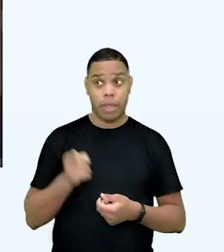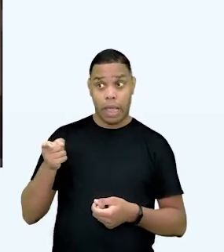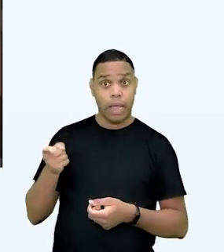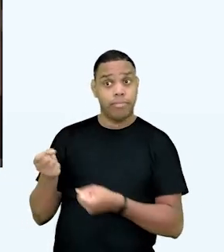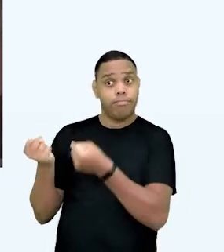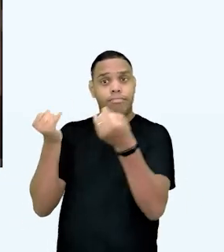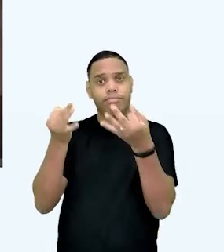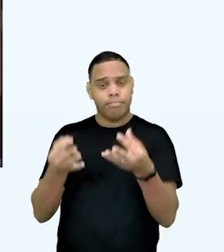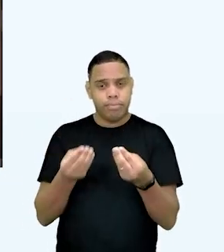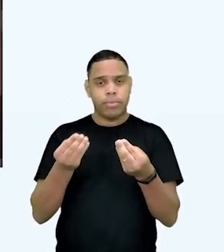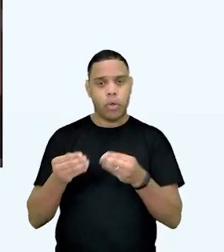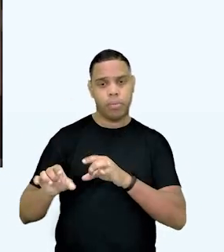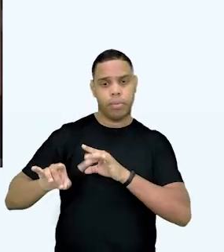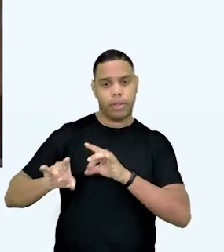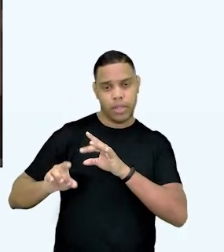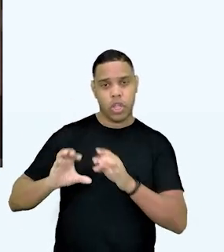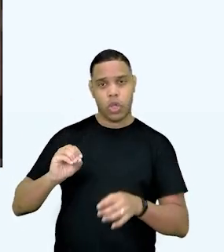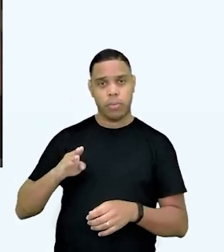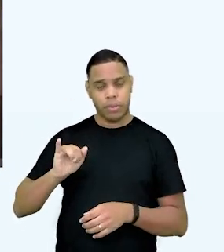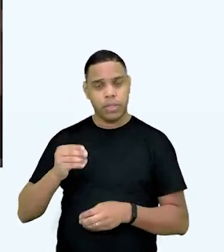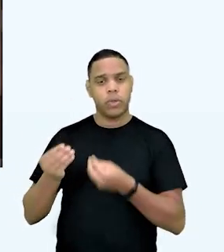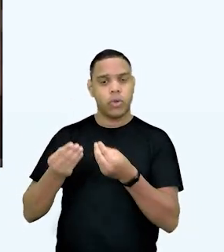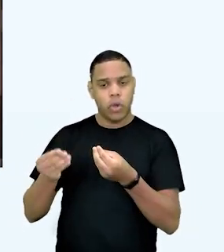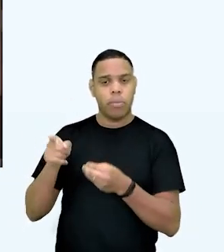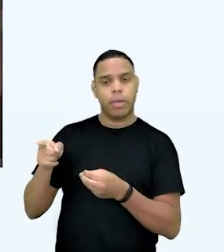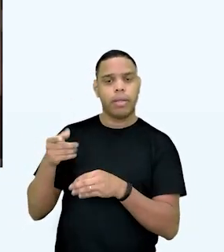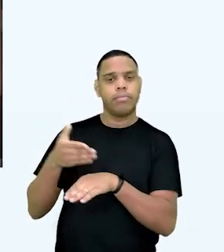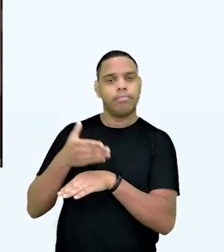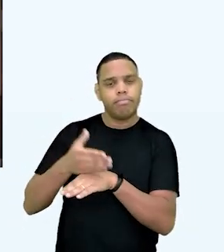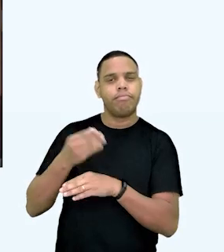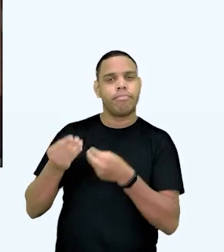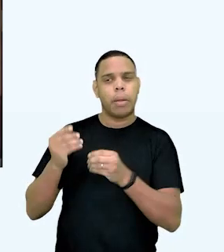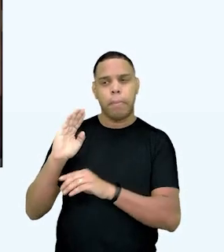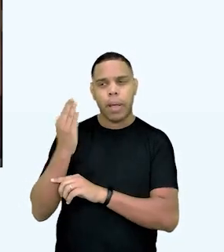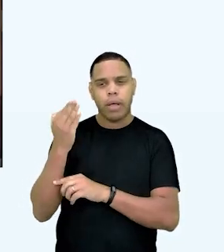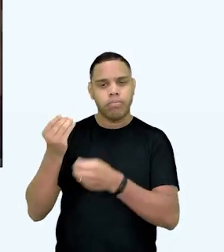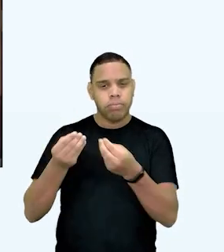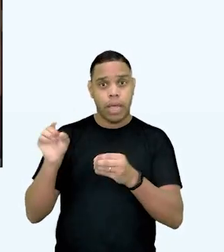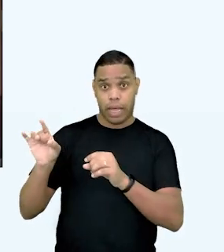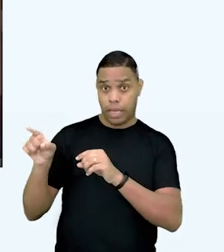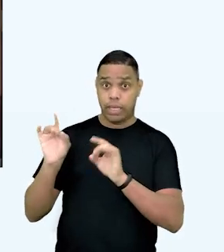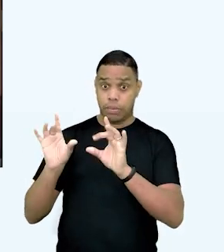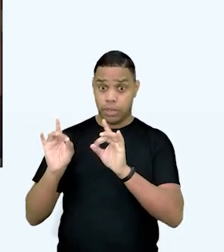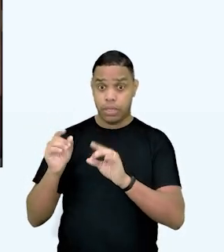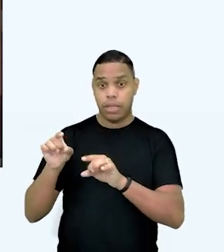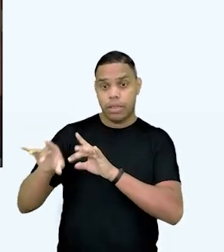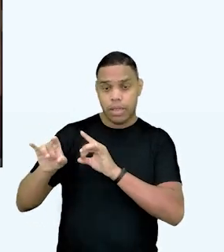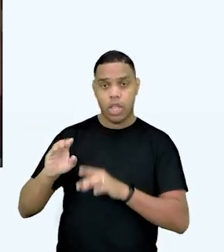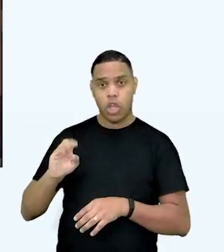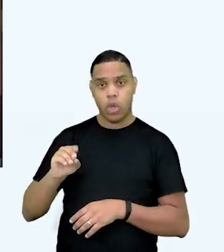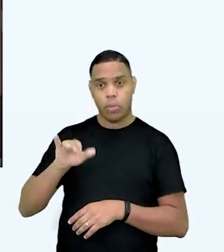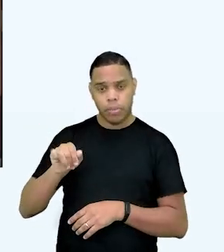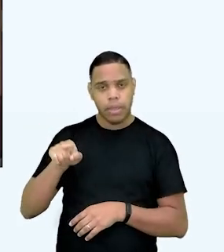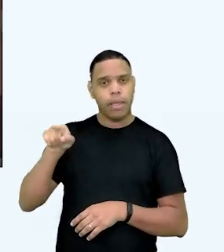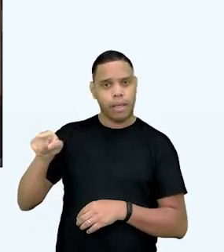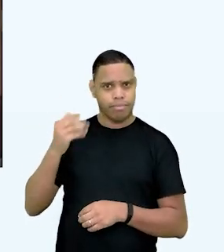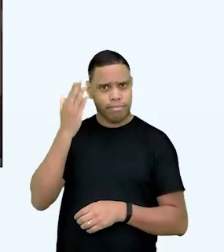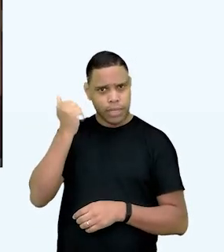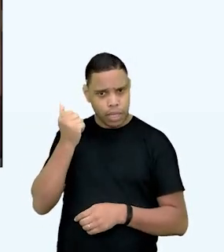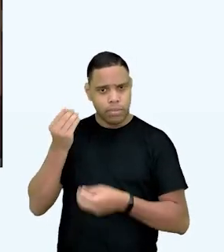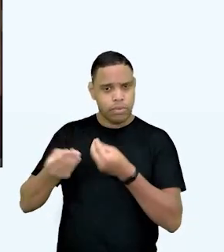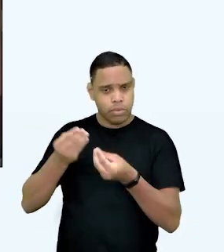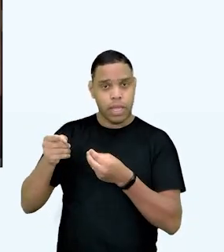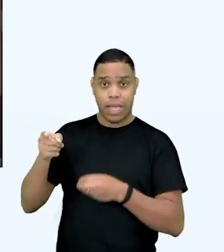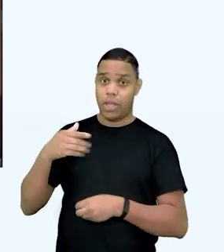E ela vai contar um pouco da técnica COBE e um pouquinho do pau-a-pique. Ela é mais especializada na técnica COBE. E, pelo jeito,